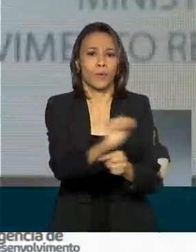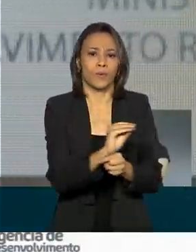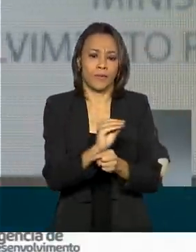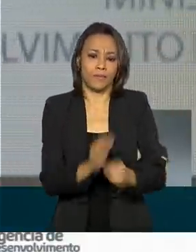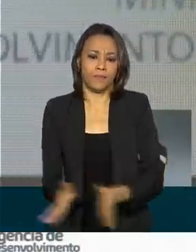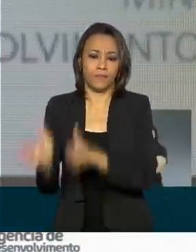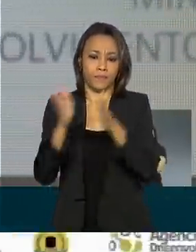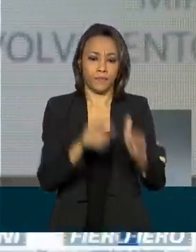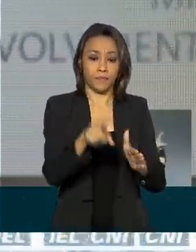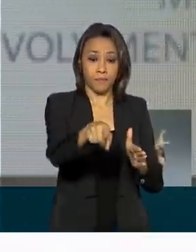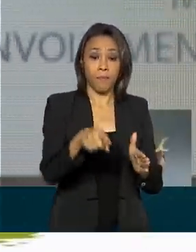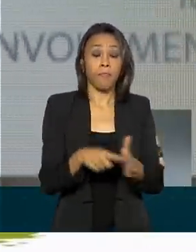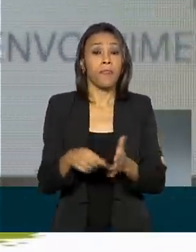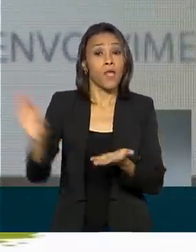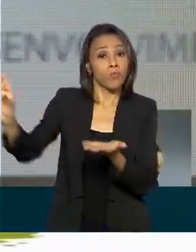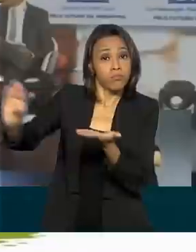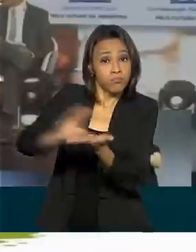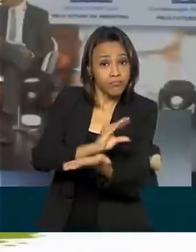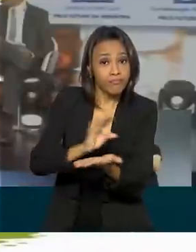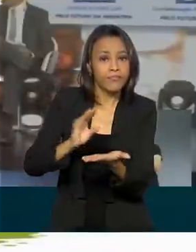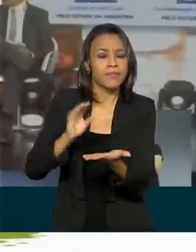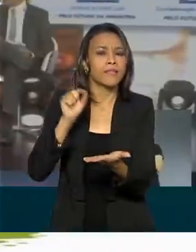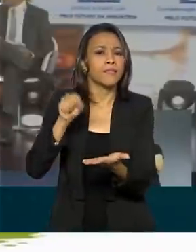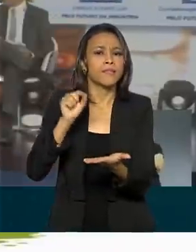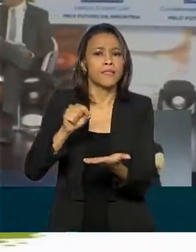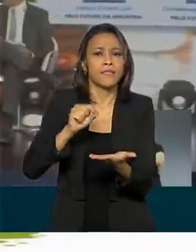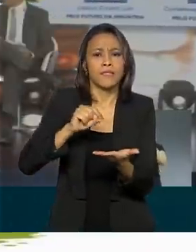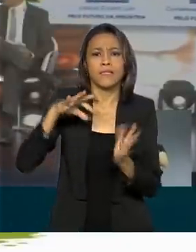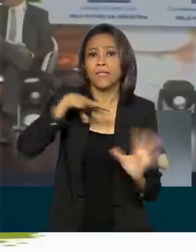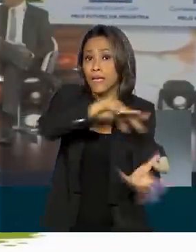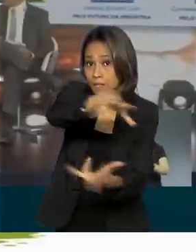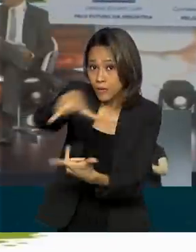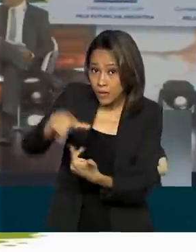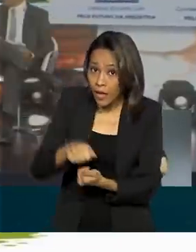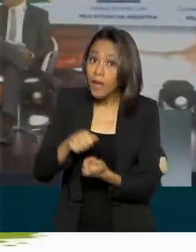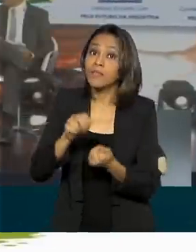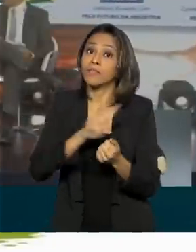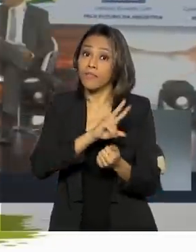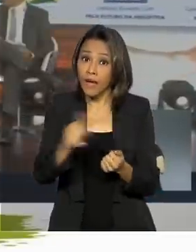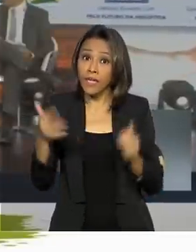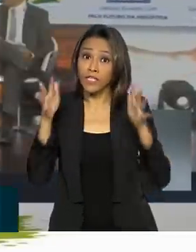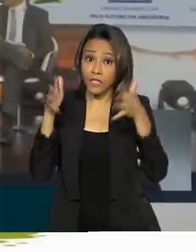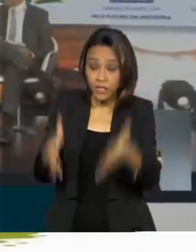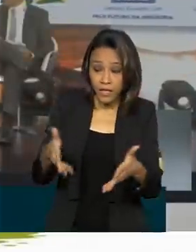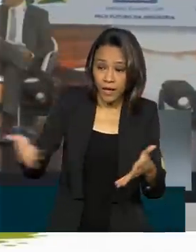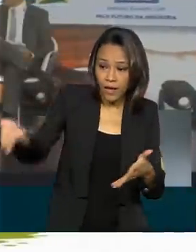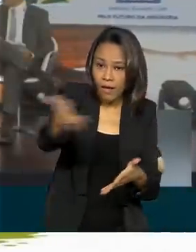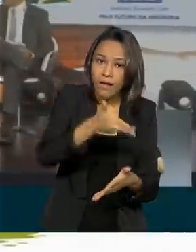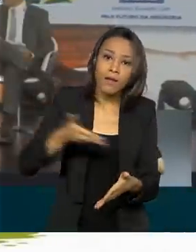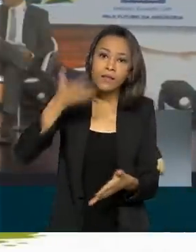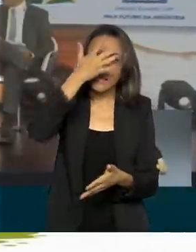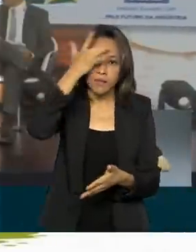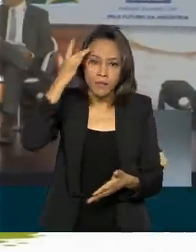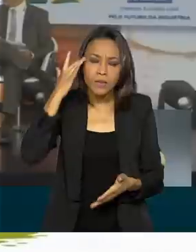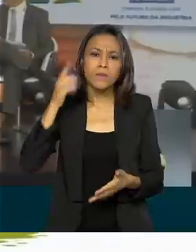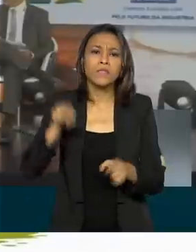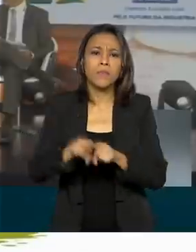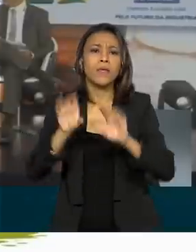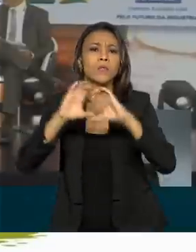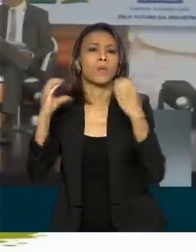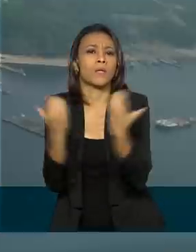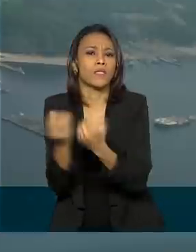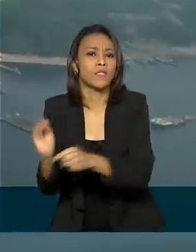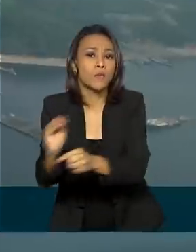financiamentos internacionais de clima baseado em redução de emissões vão chegar aos pequenos produtores e às comunidades que